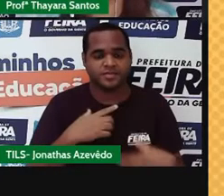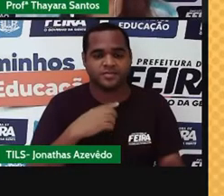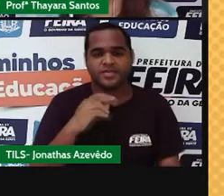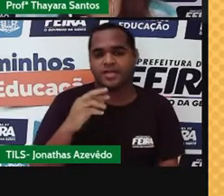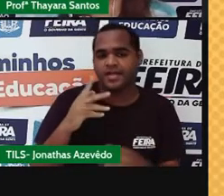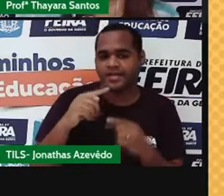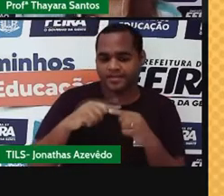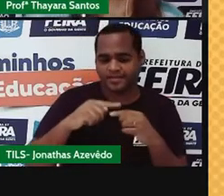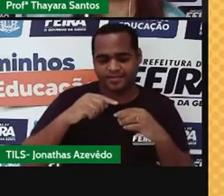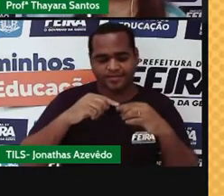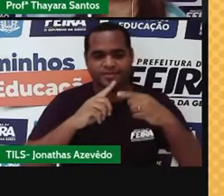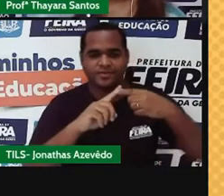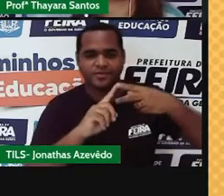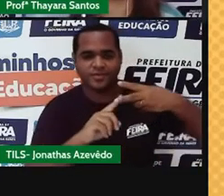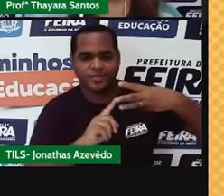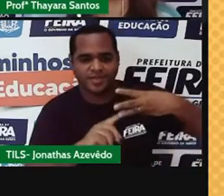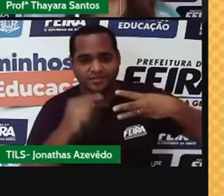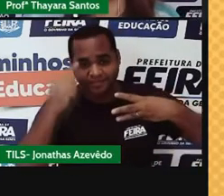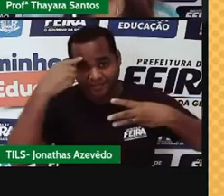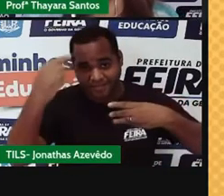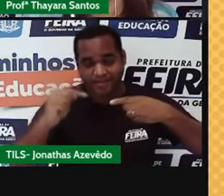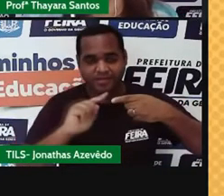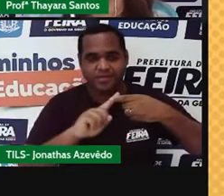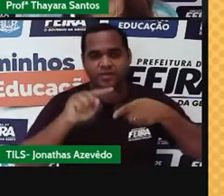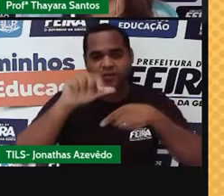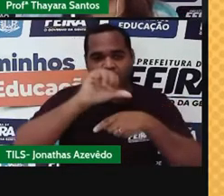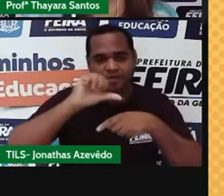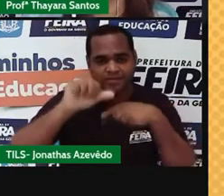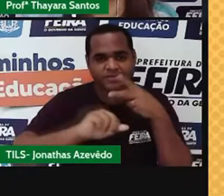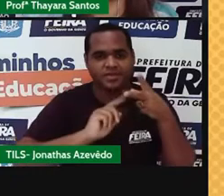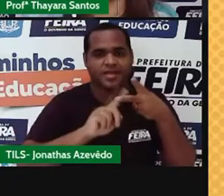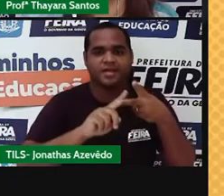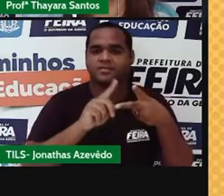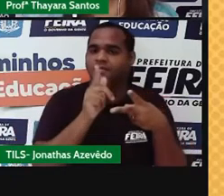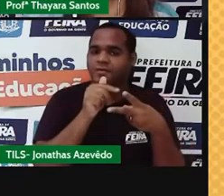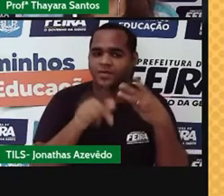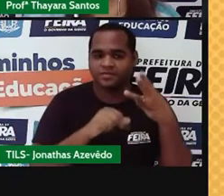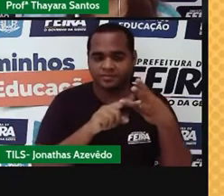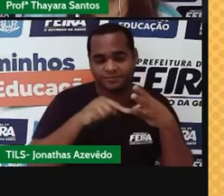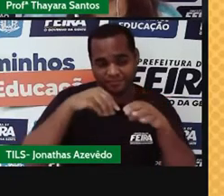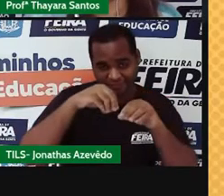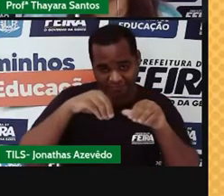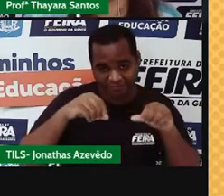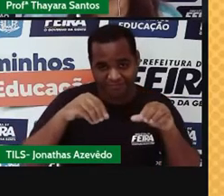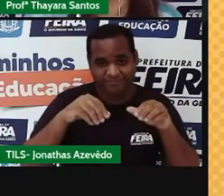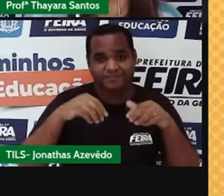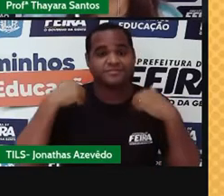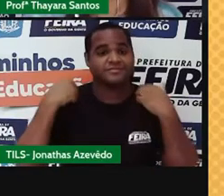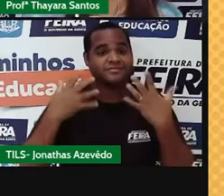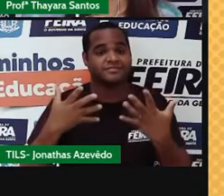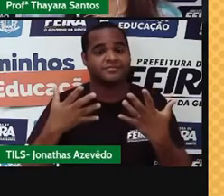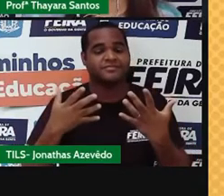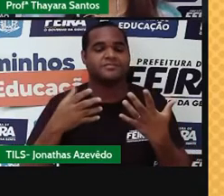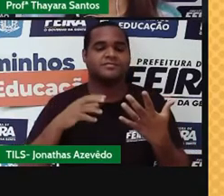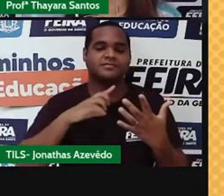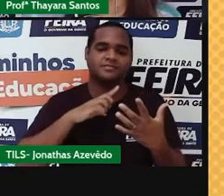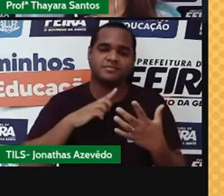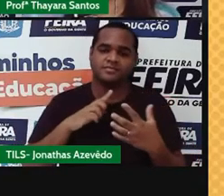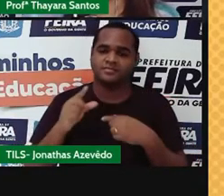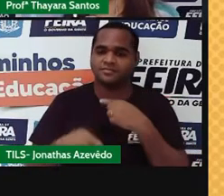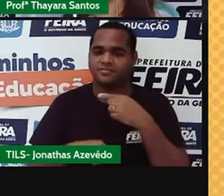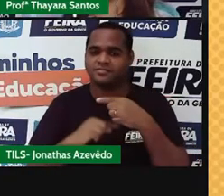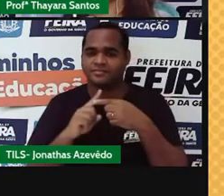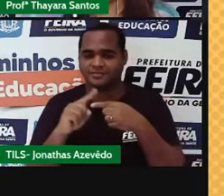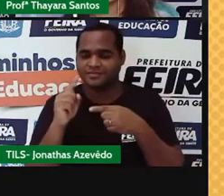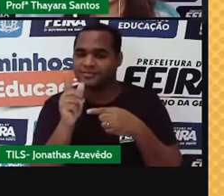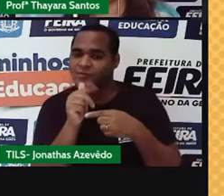mistura heterogênea trifásica, porque tem uma fase que está o óleo, a outra está a água e a última está a areia. Nesse caso aqui